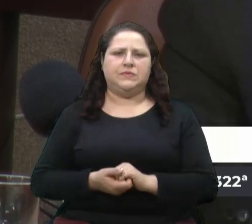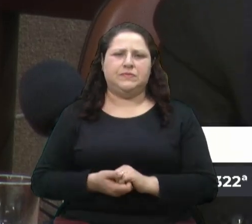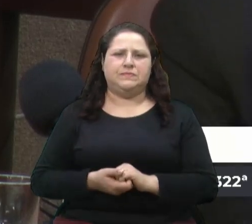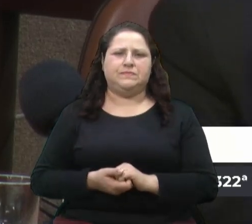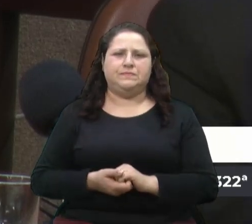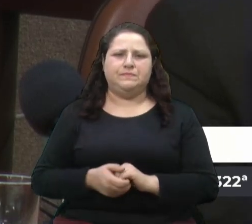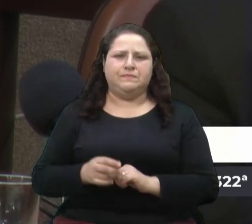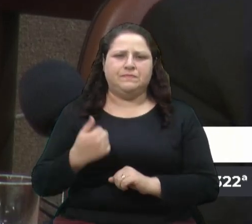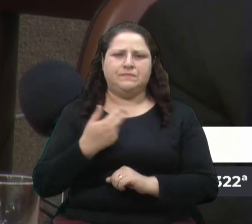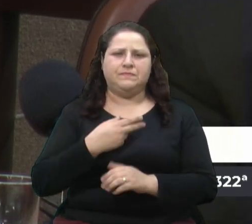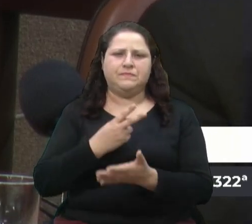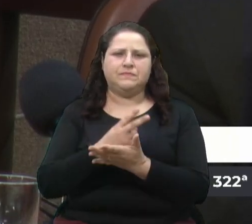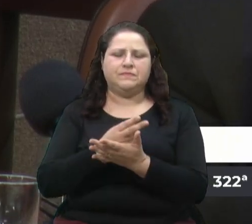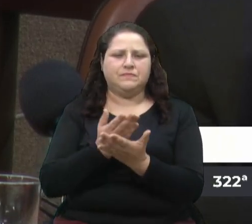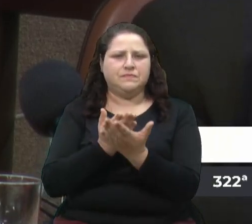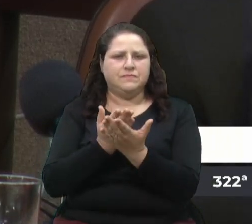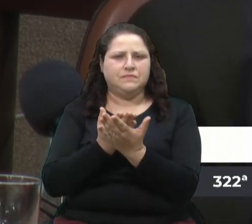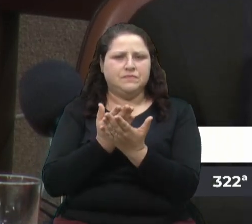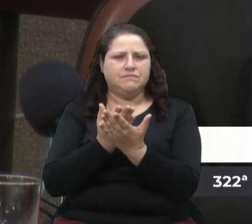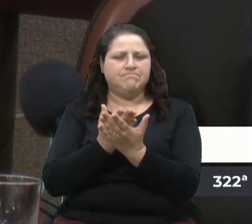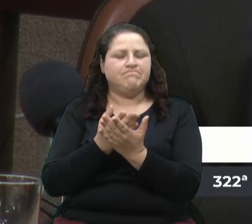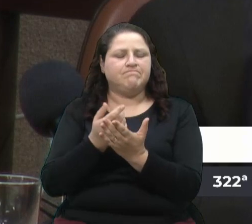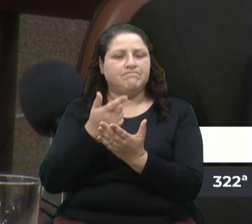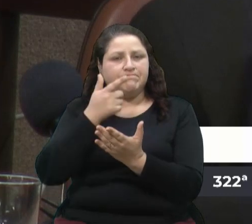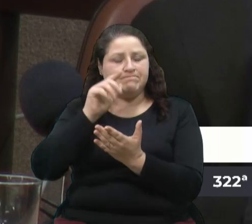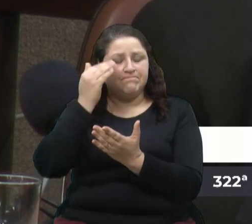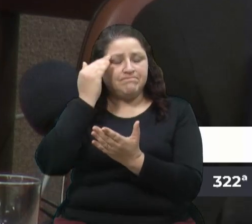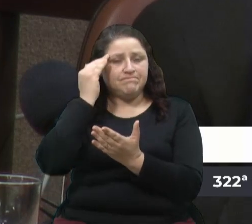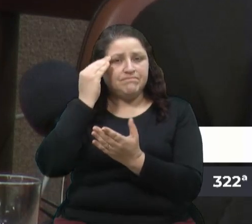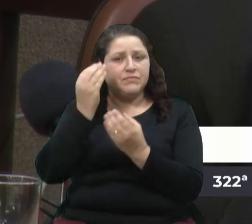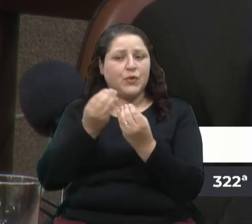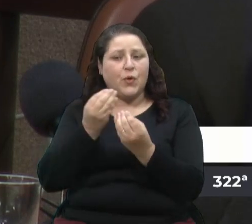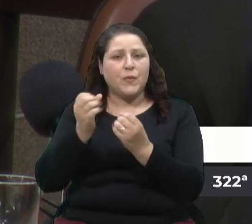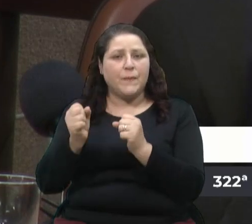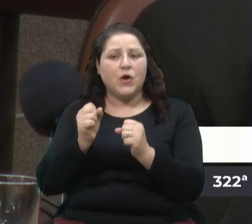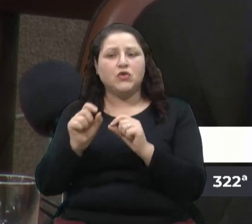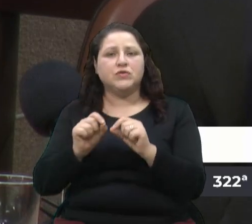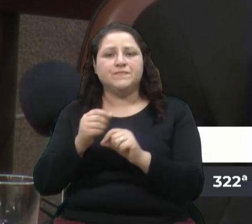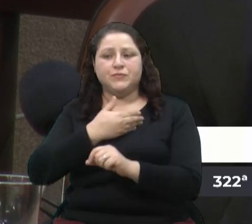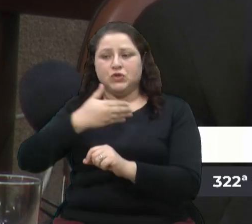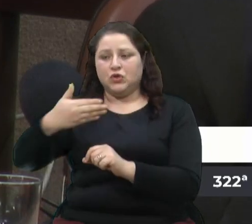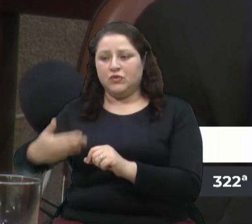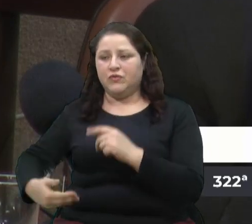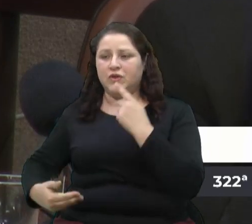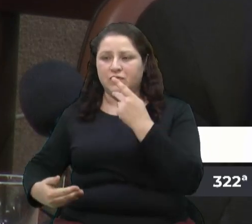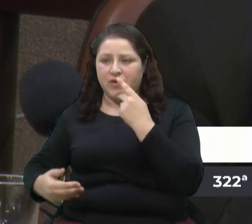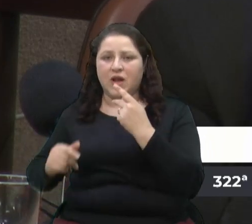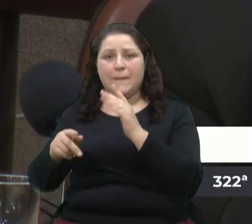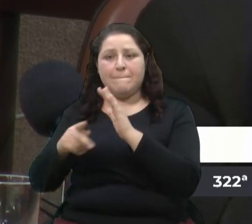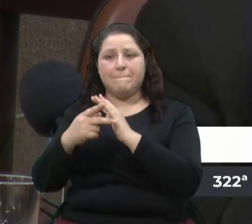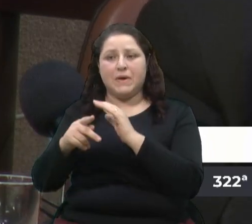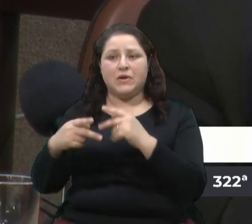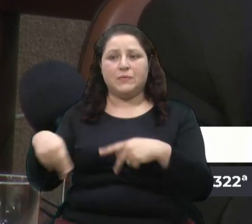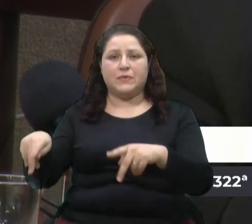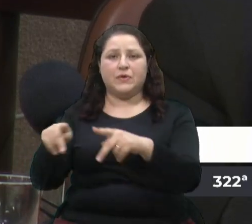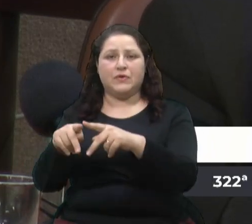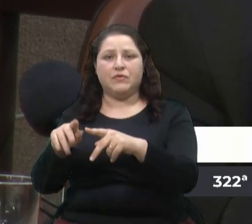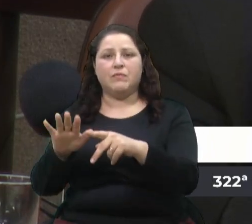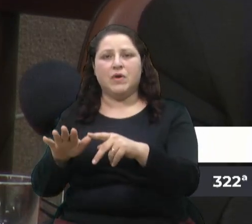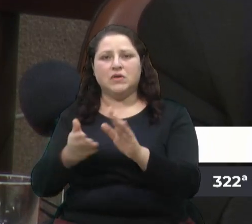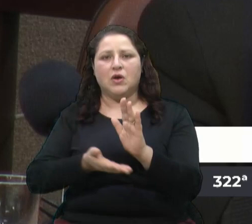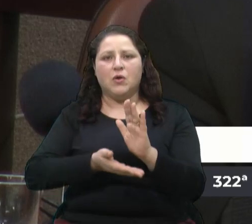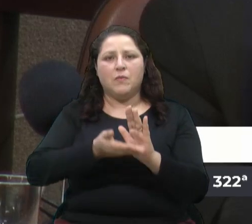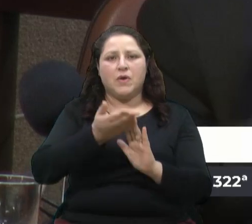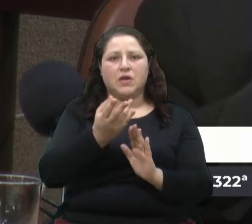continua estudando para poder entender como pode um governo que se diz popular gerar aumento de carga